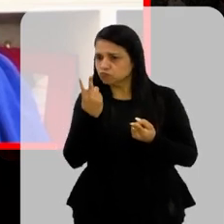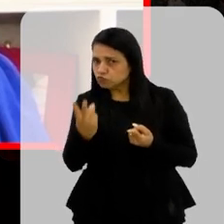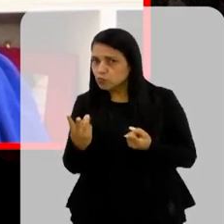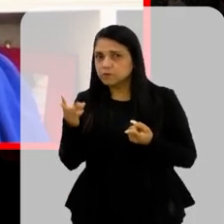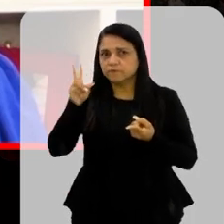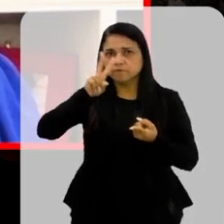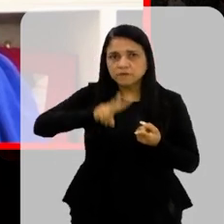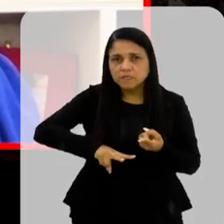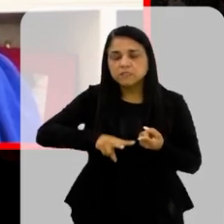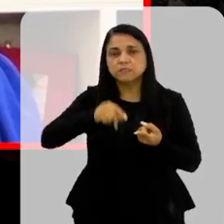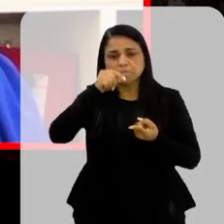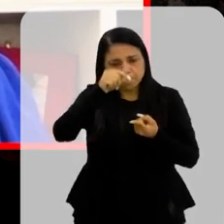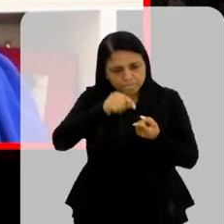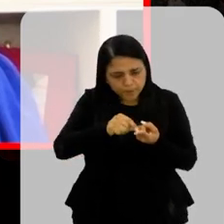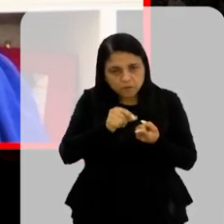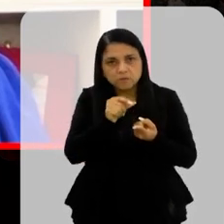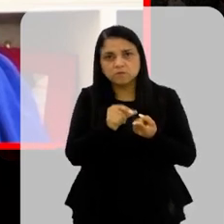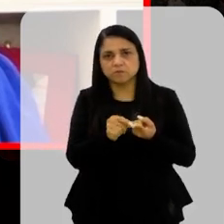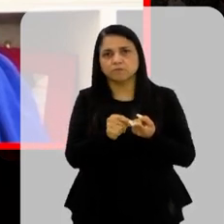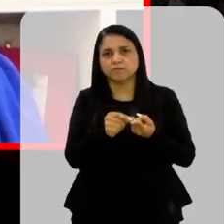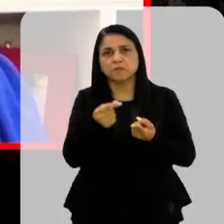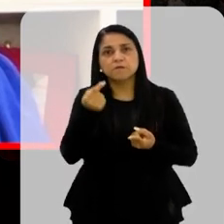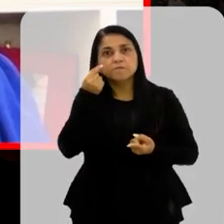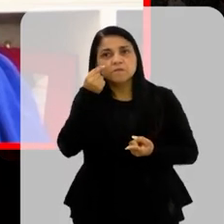Até às vezes uma outra pessoa